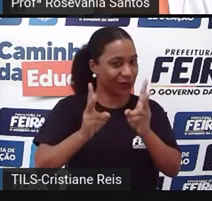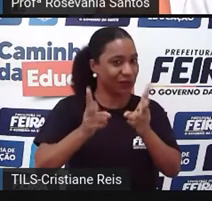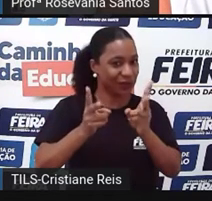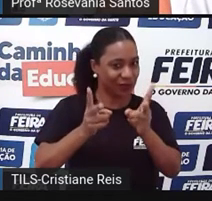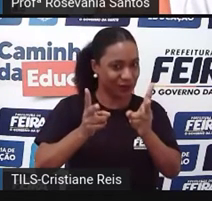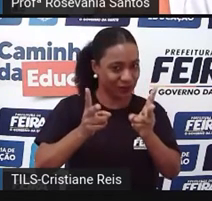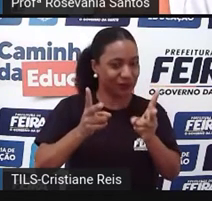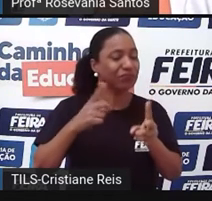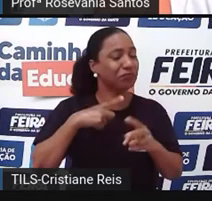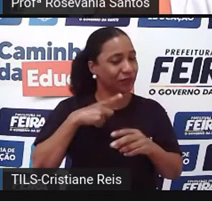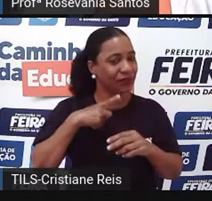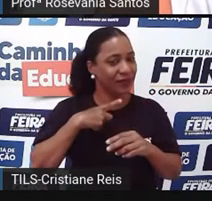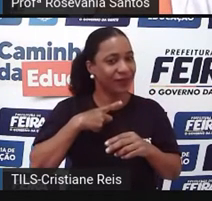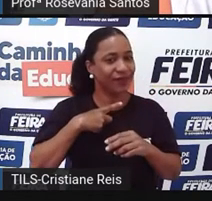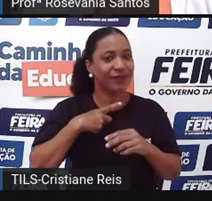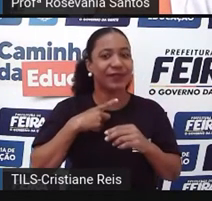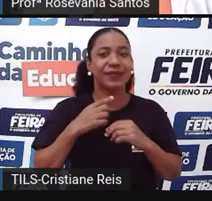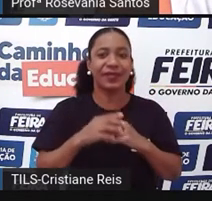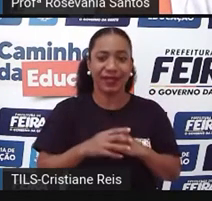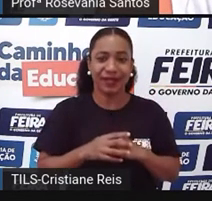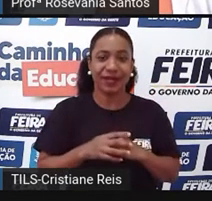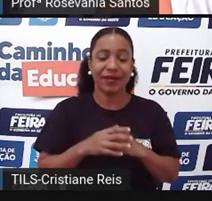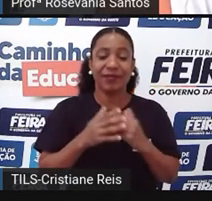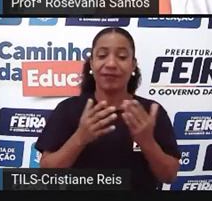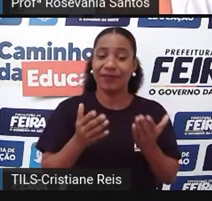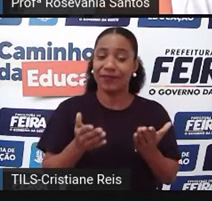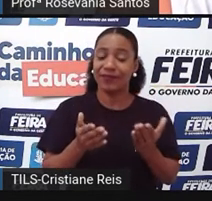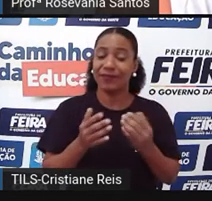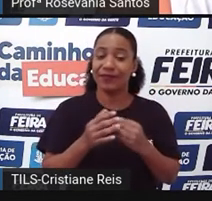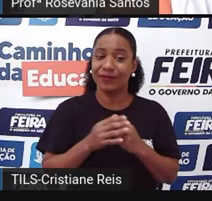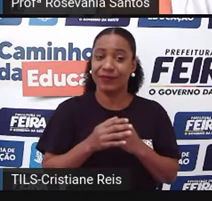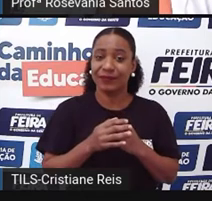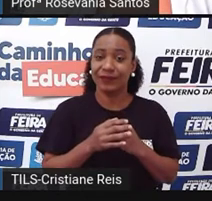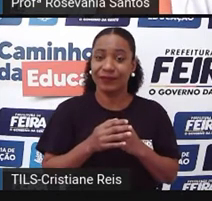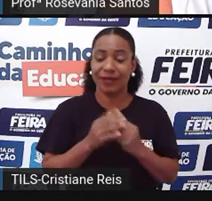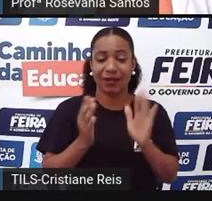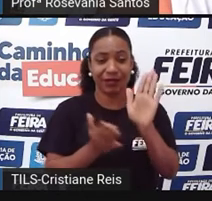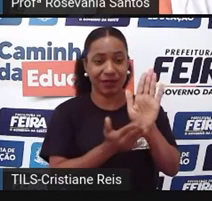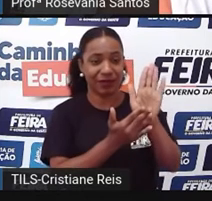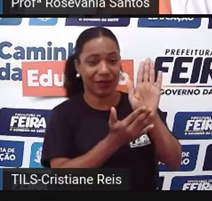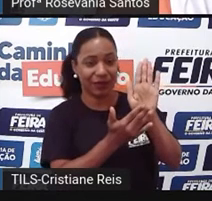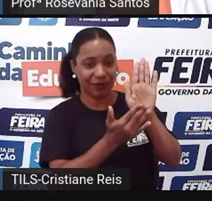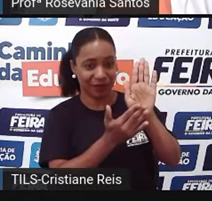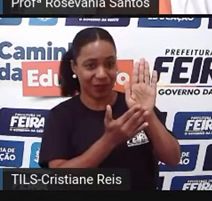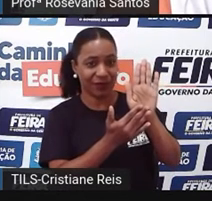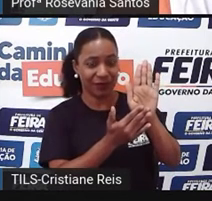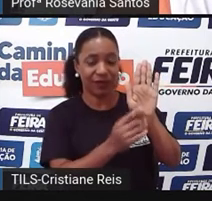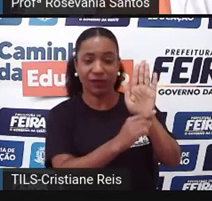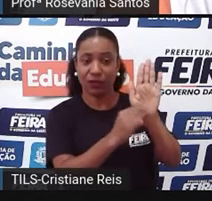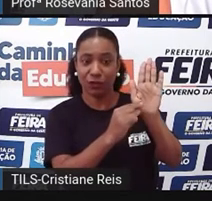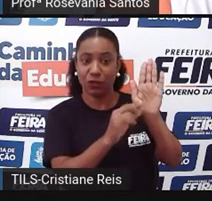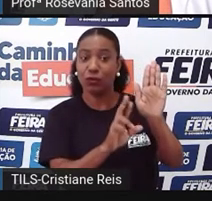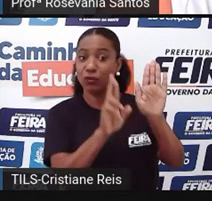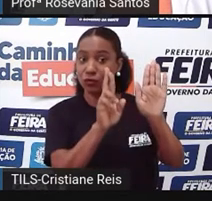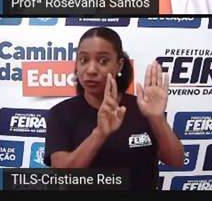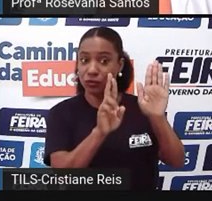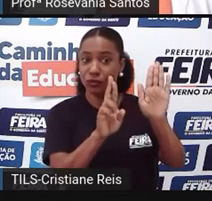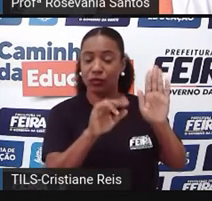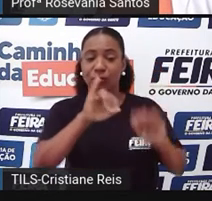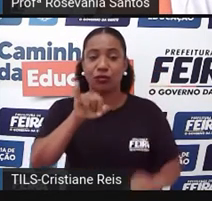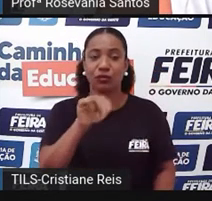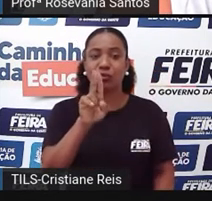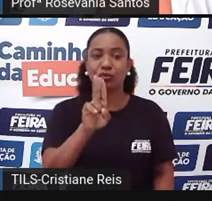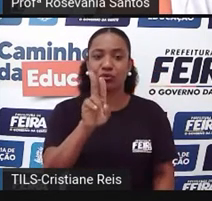abissabe. E, bora dizer assim, a proposta por Jurandir Ross, que se